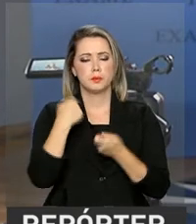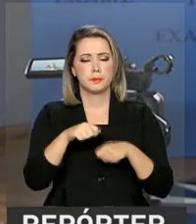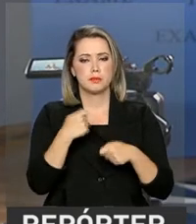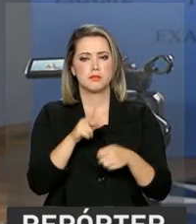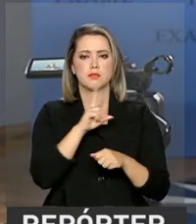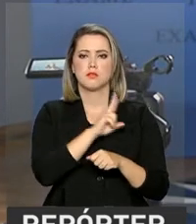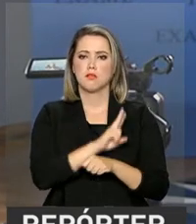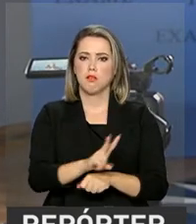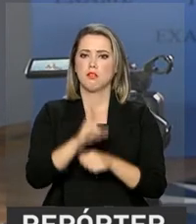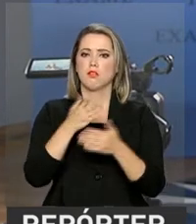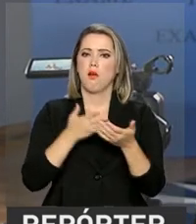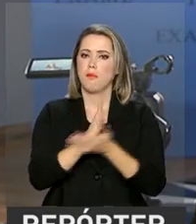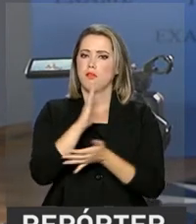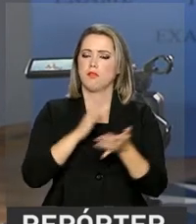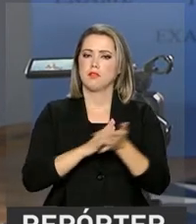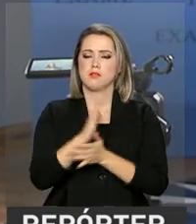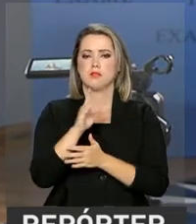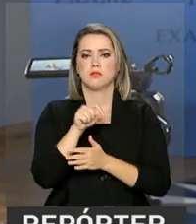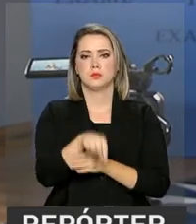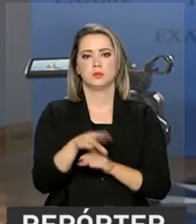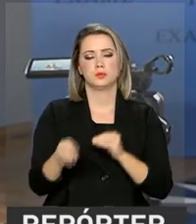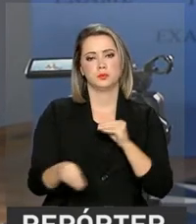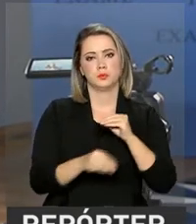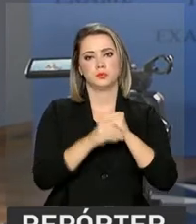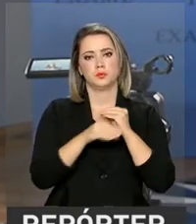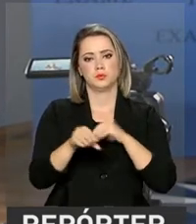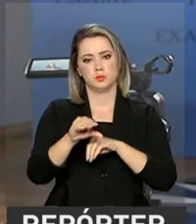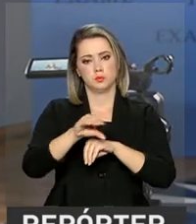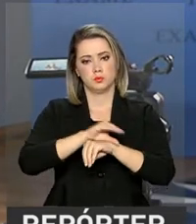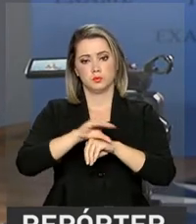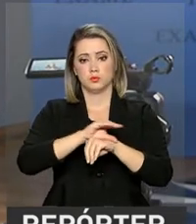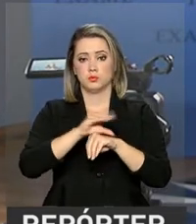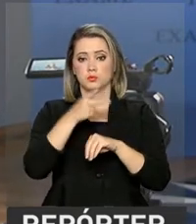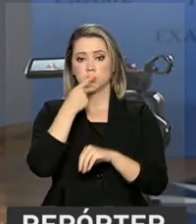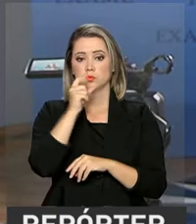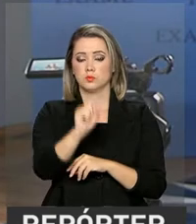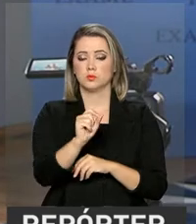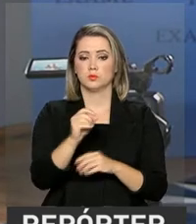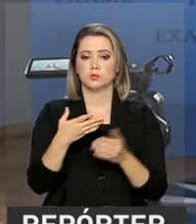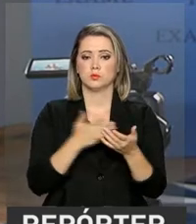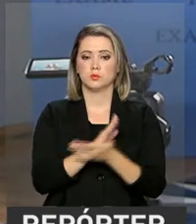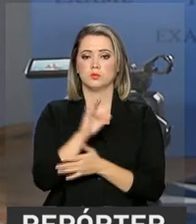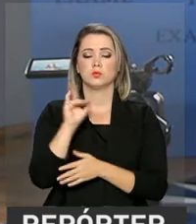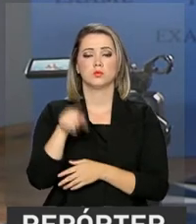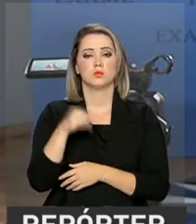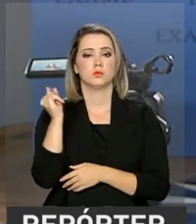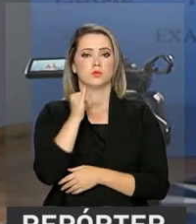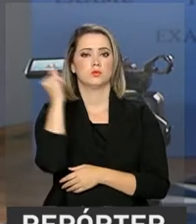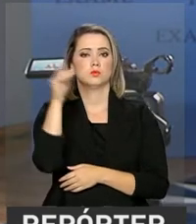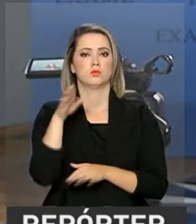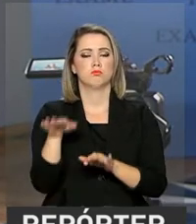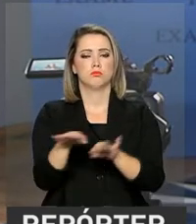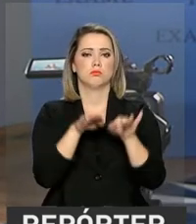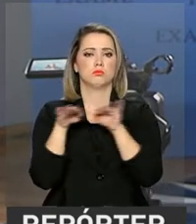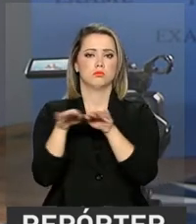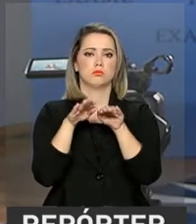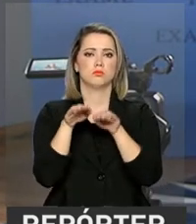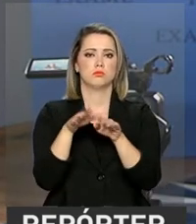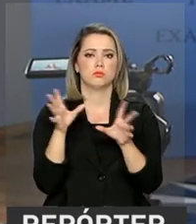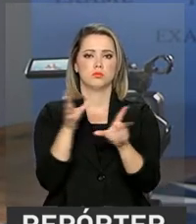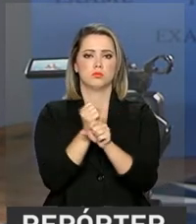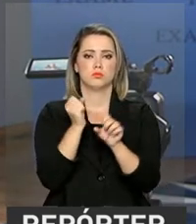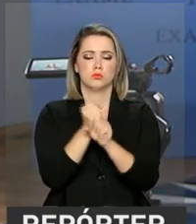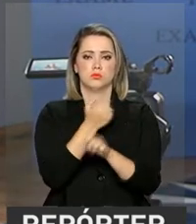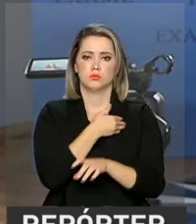a aprovação dessa proposta de emenda à Constituição. Ele diz que essa aprovação é essencial para garantir o equilíbrio das